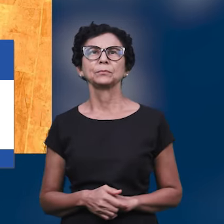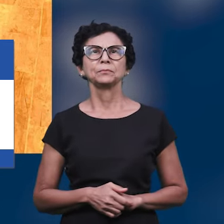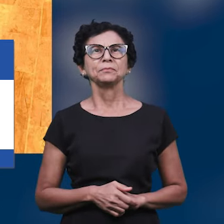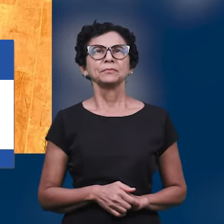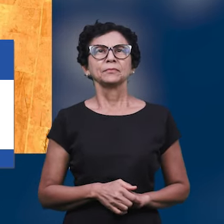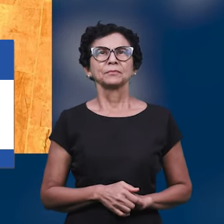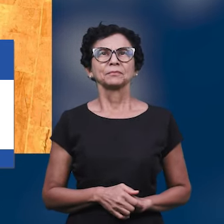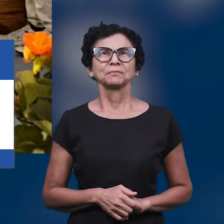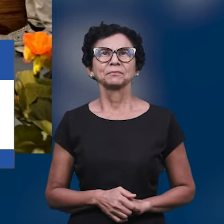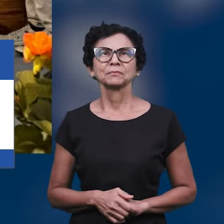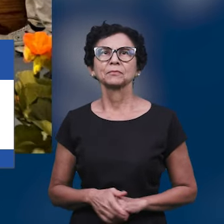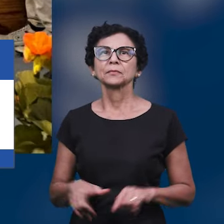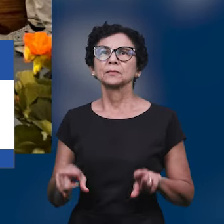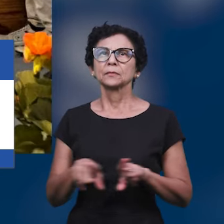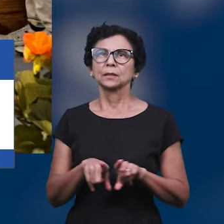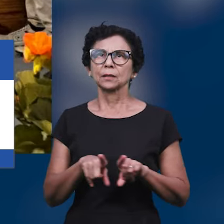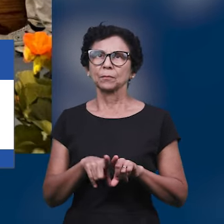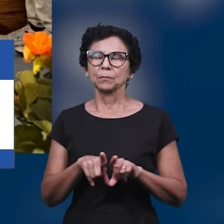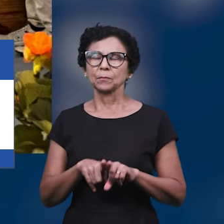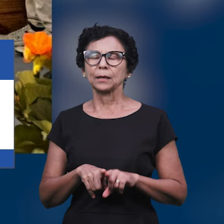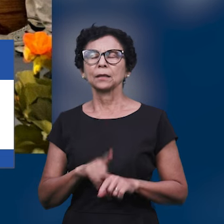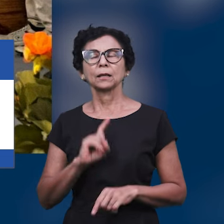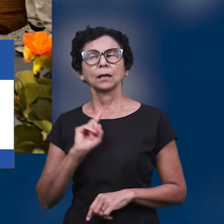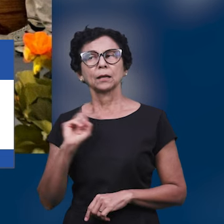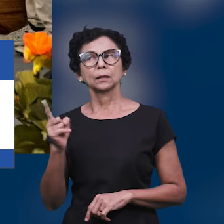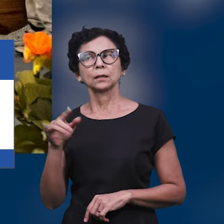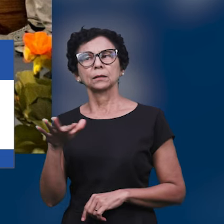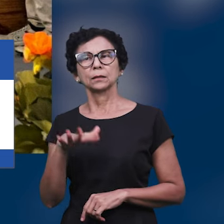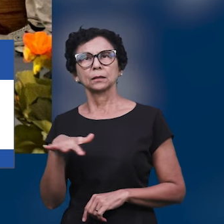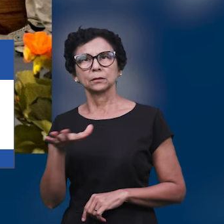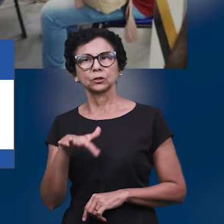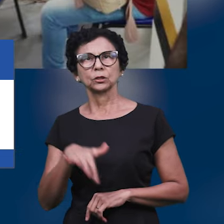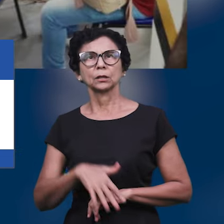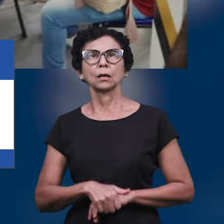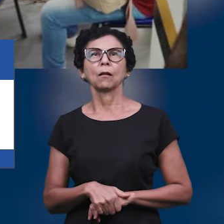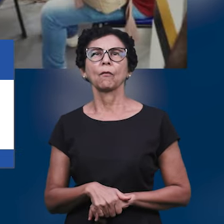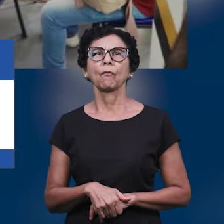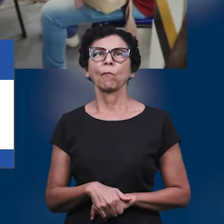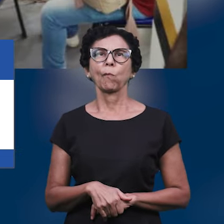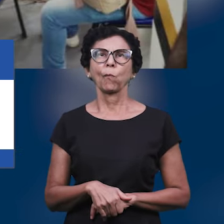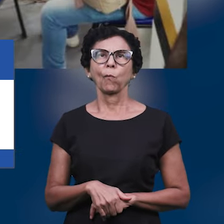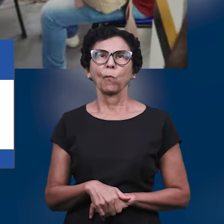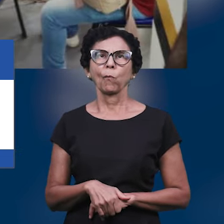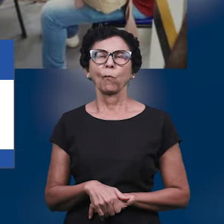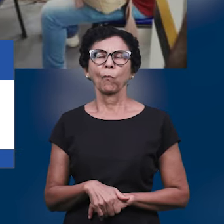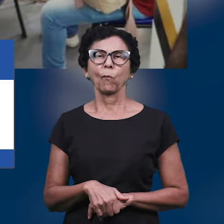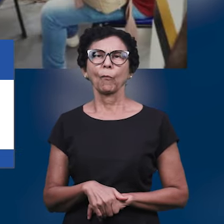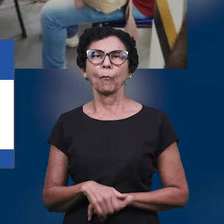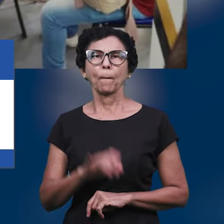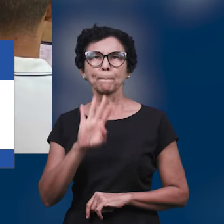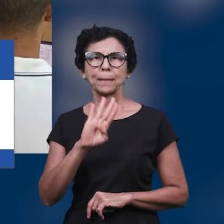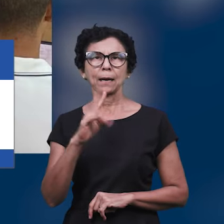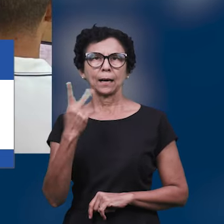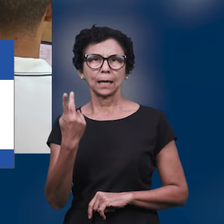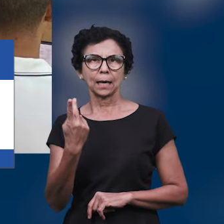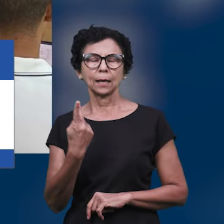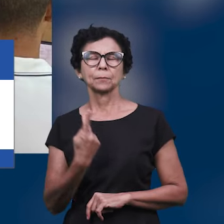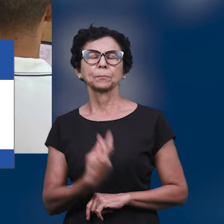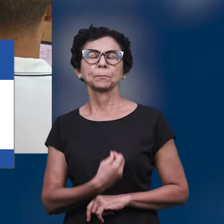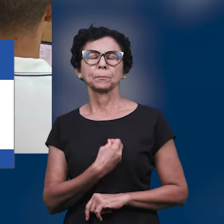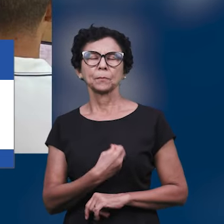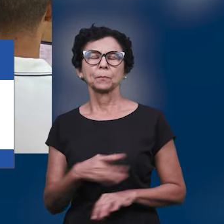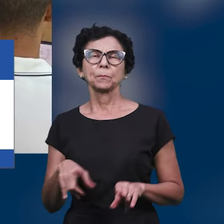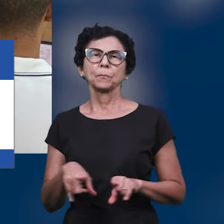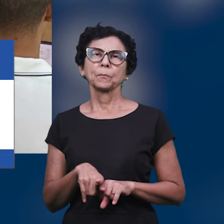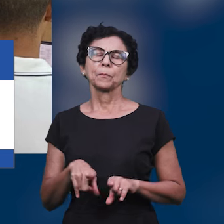de Betim, com a participação das igrejas da região São Luís da Grande Belo Horizonte. Agora outro